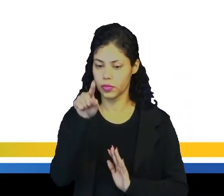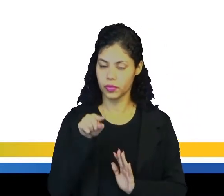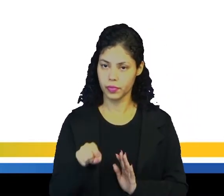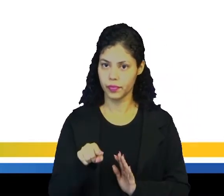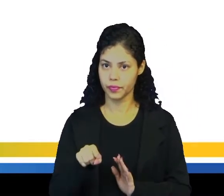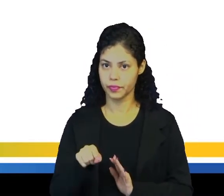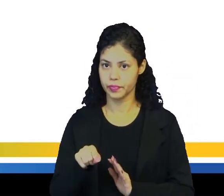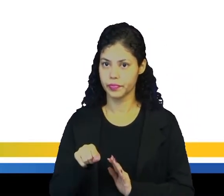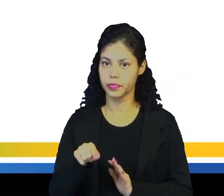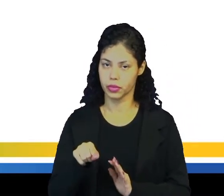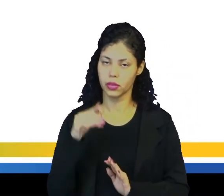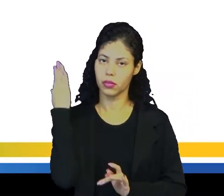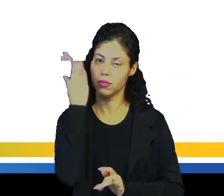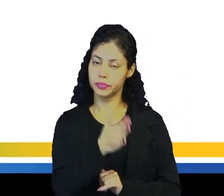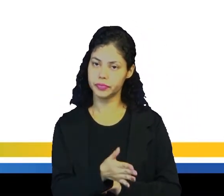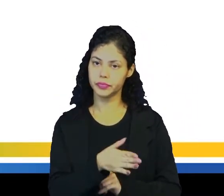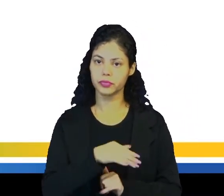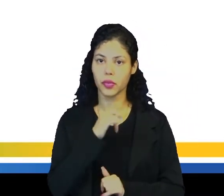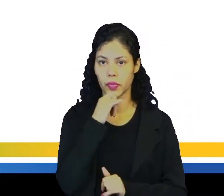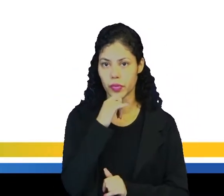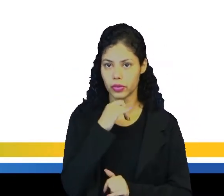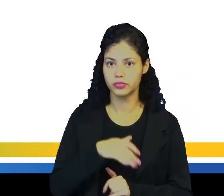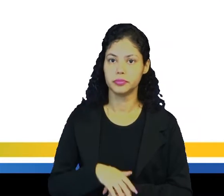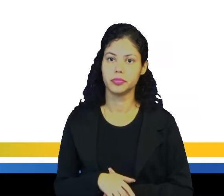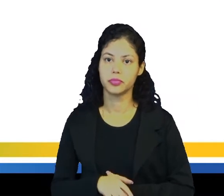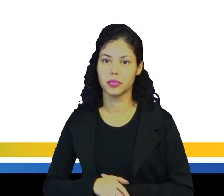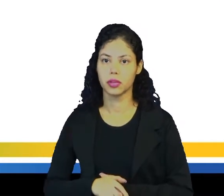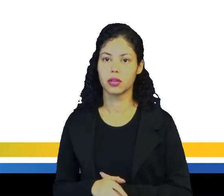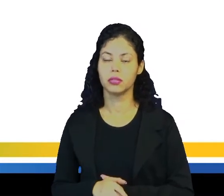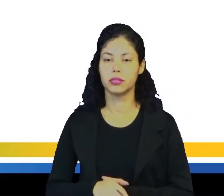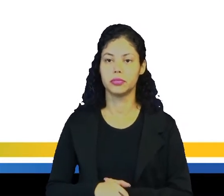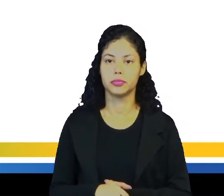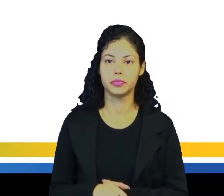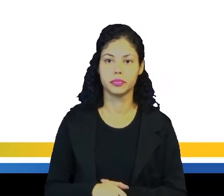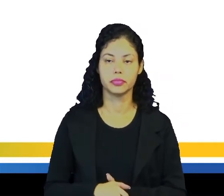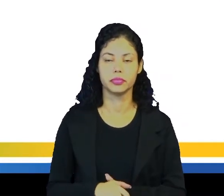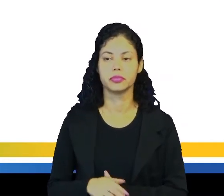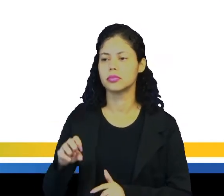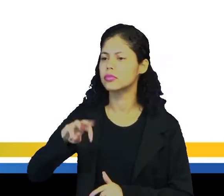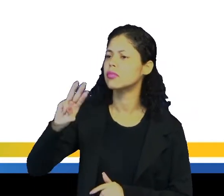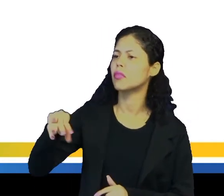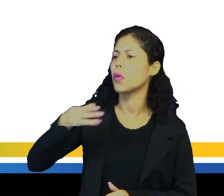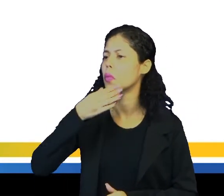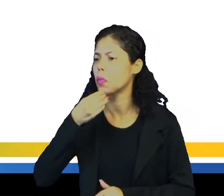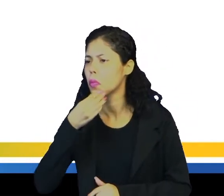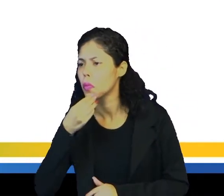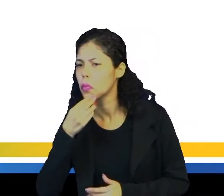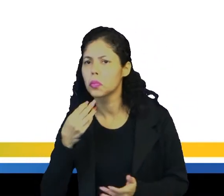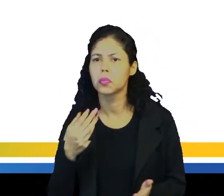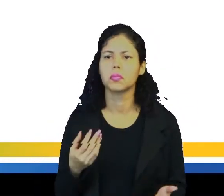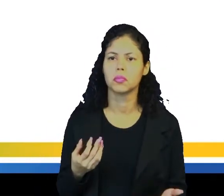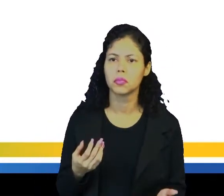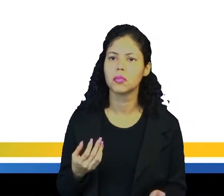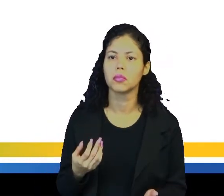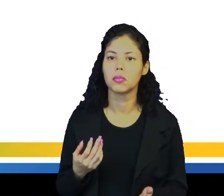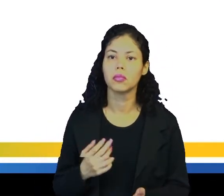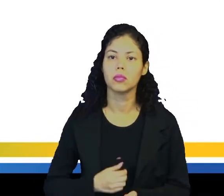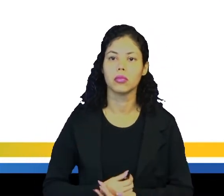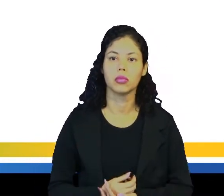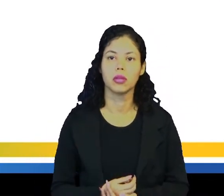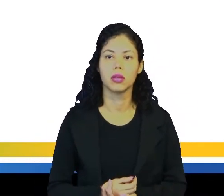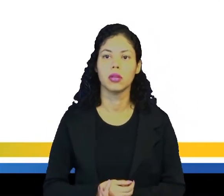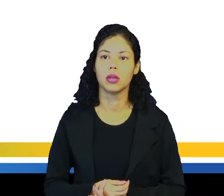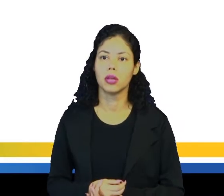interrogativa direta. Por exemplo, who's that man? Quem é aquele homem? Né, Jenny said.